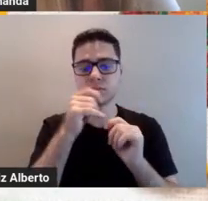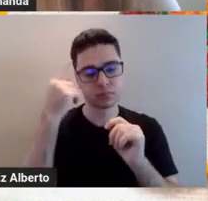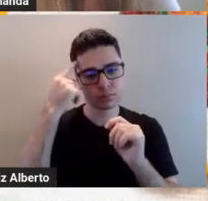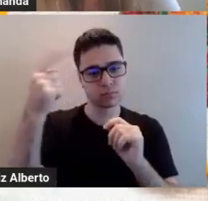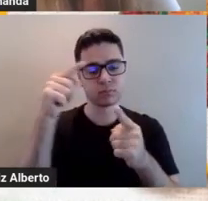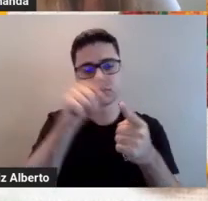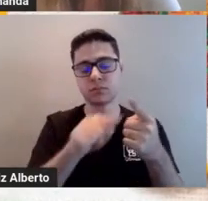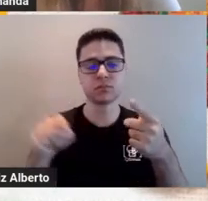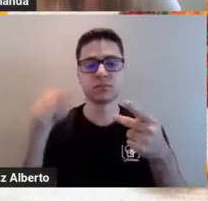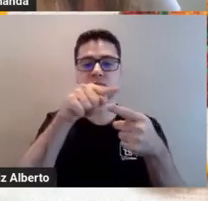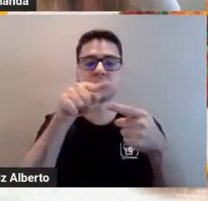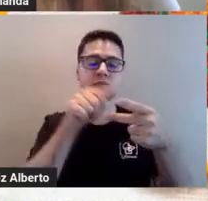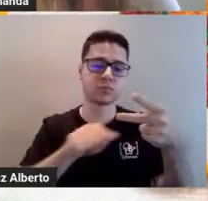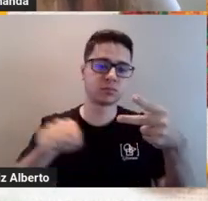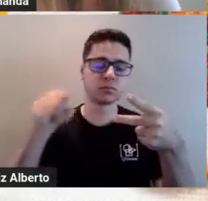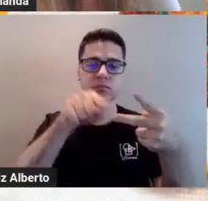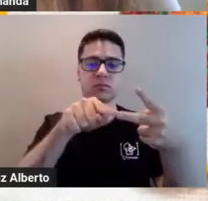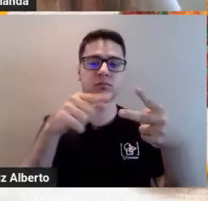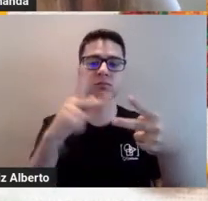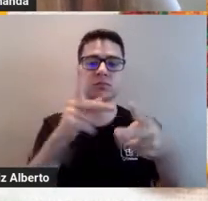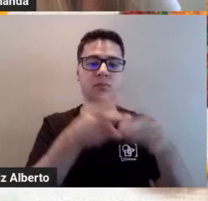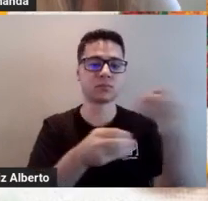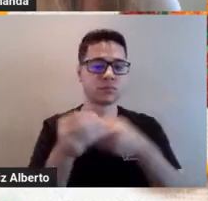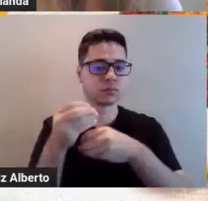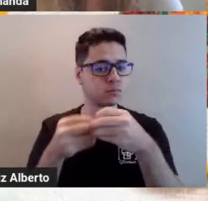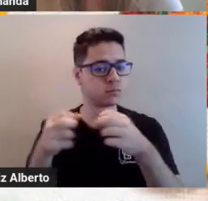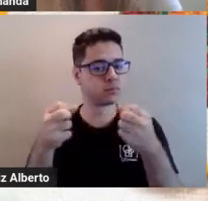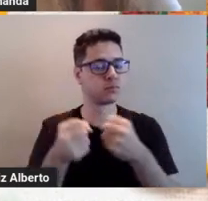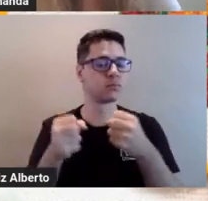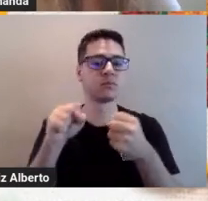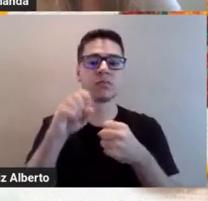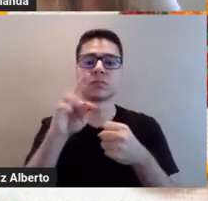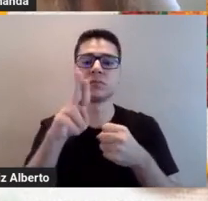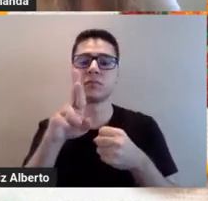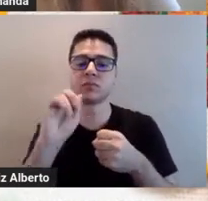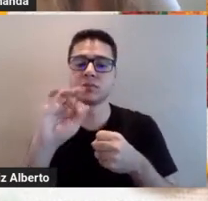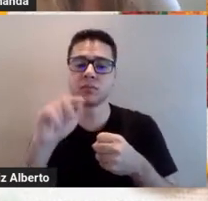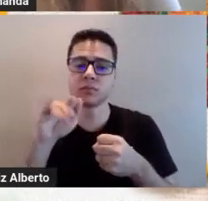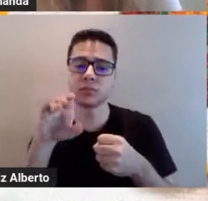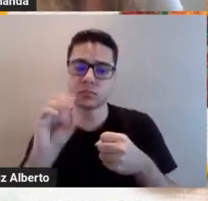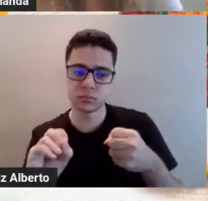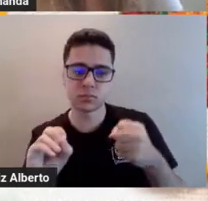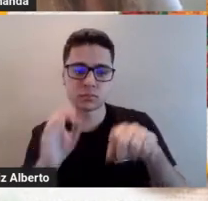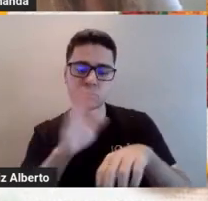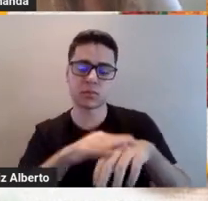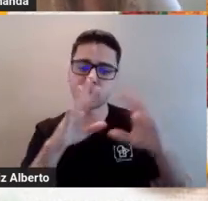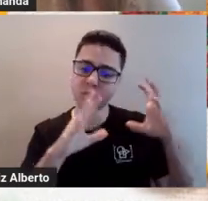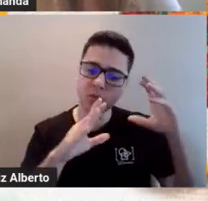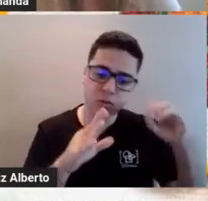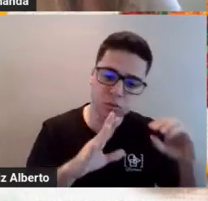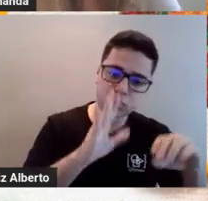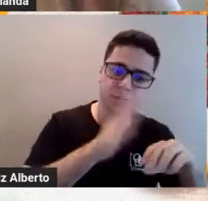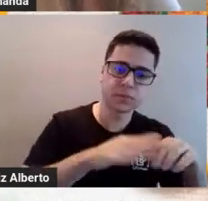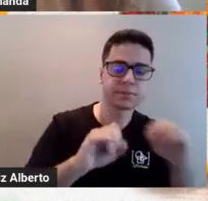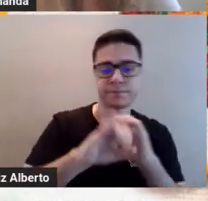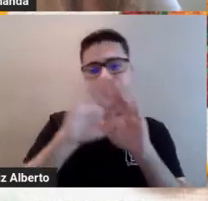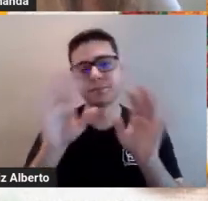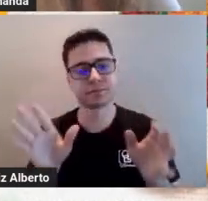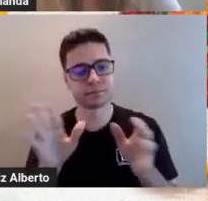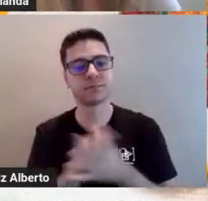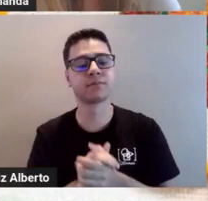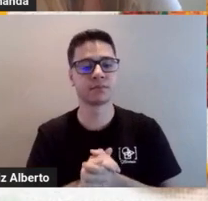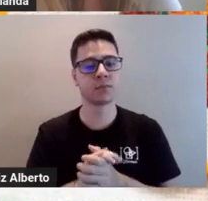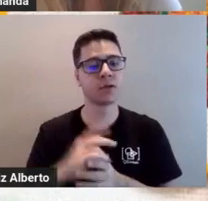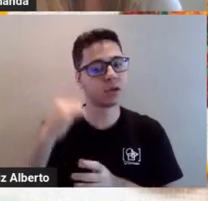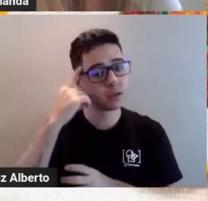que você pode misturar, né? Entre saturação, entre mais escuros e mais claros. E essa é a ideia